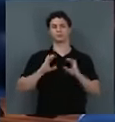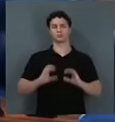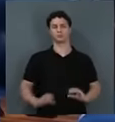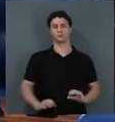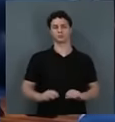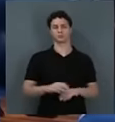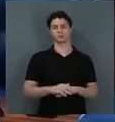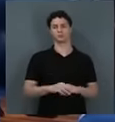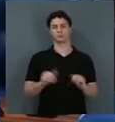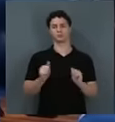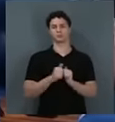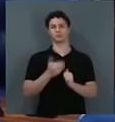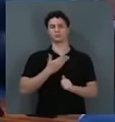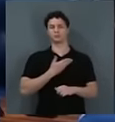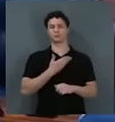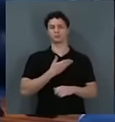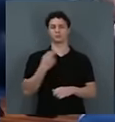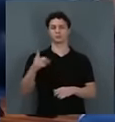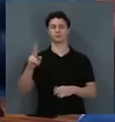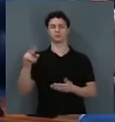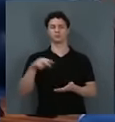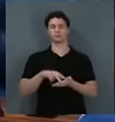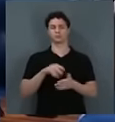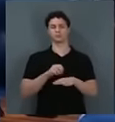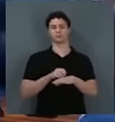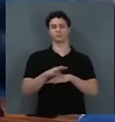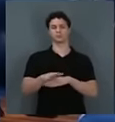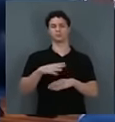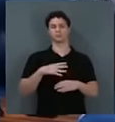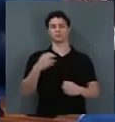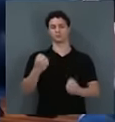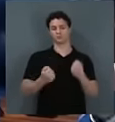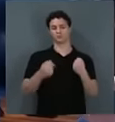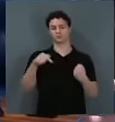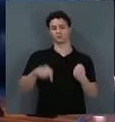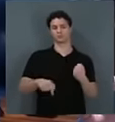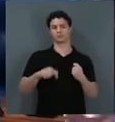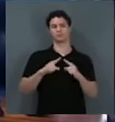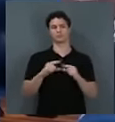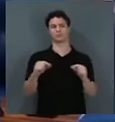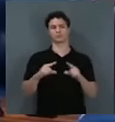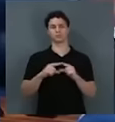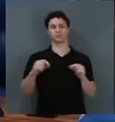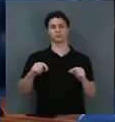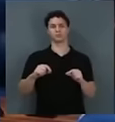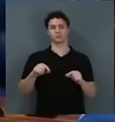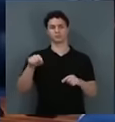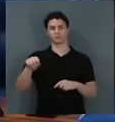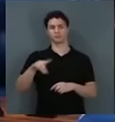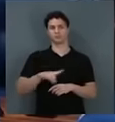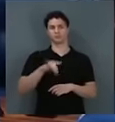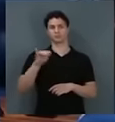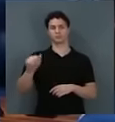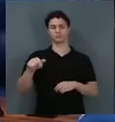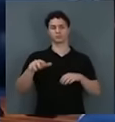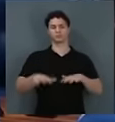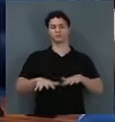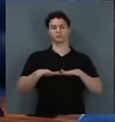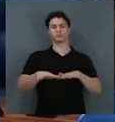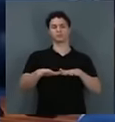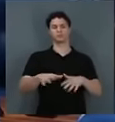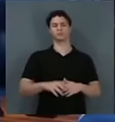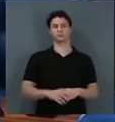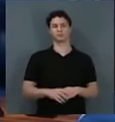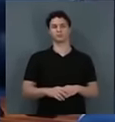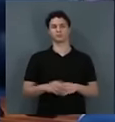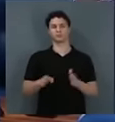com um amigo dele, veio trazer um automóvel em Brasília, naquele dia da manifestação.